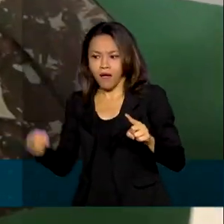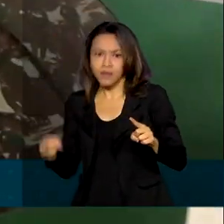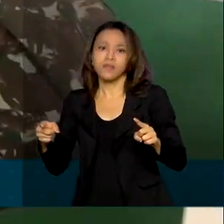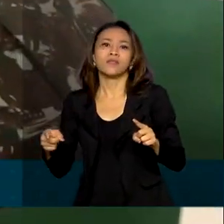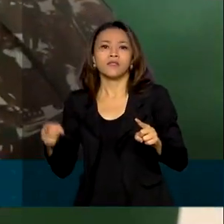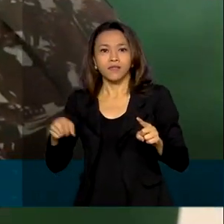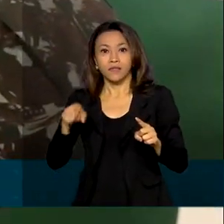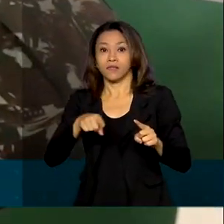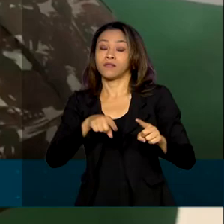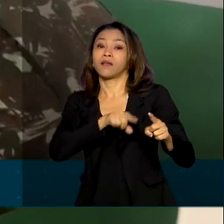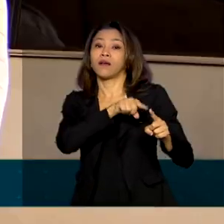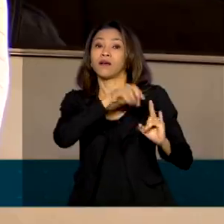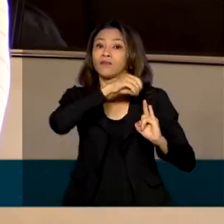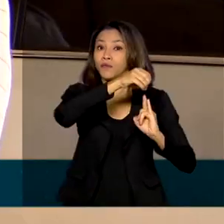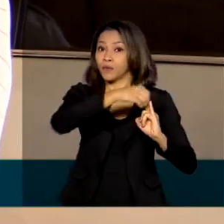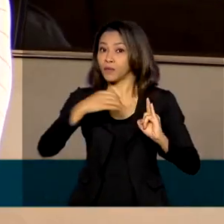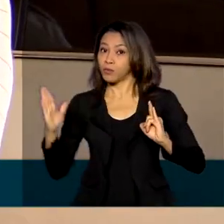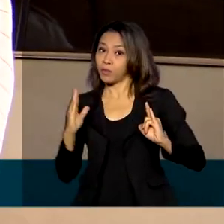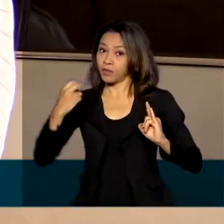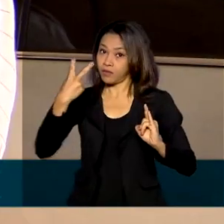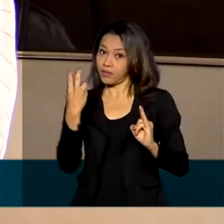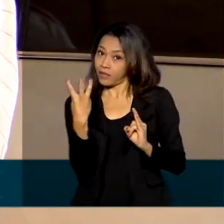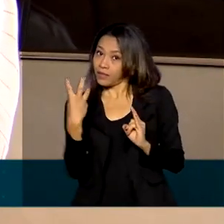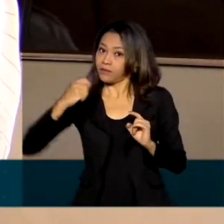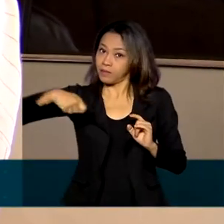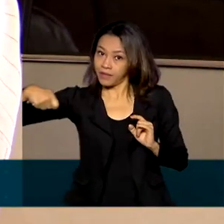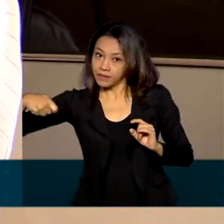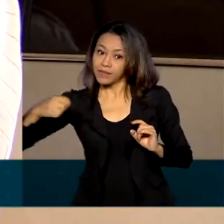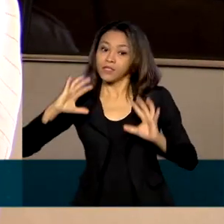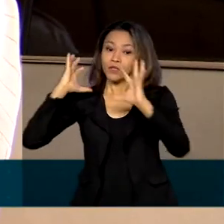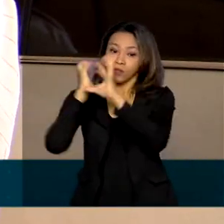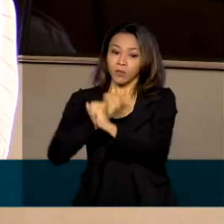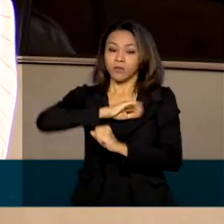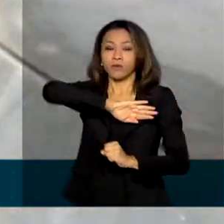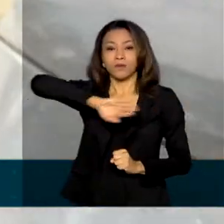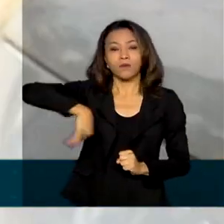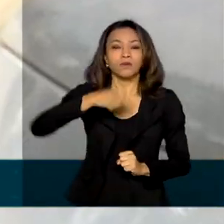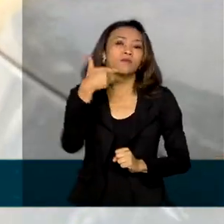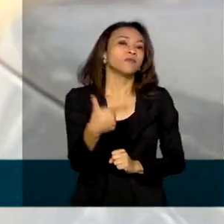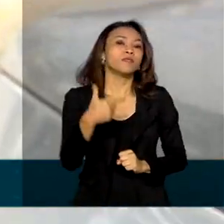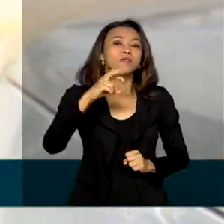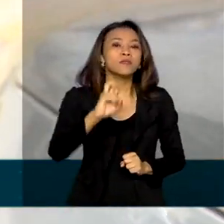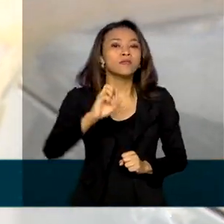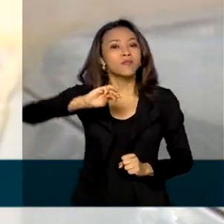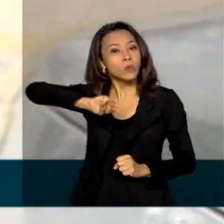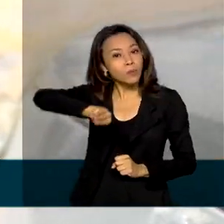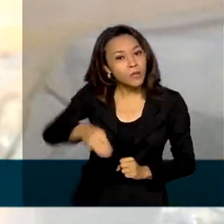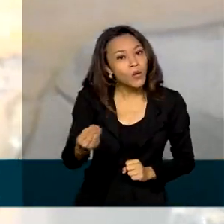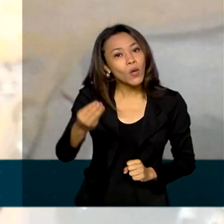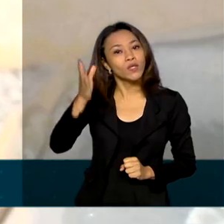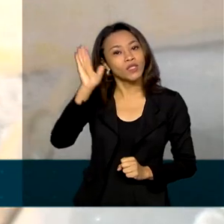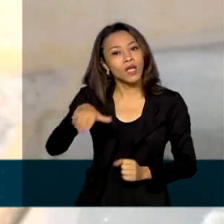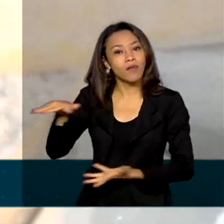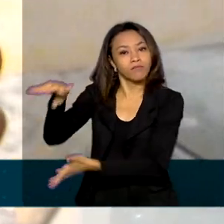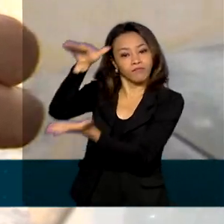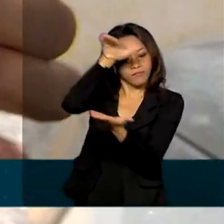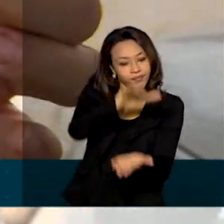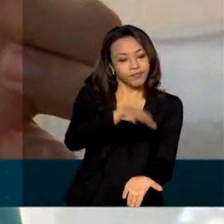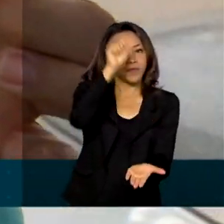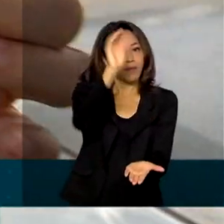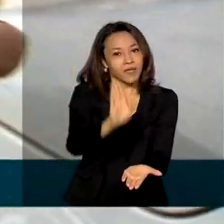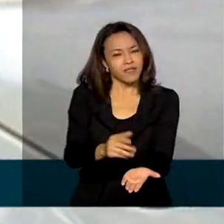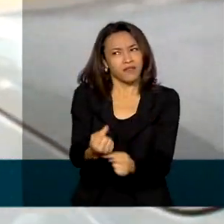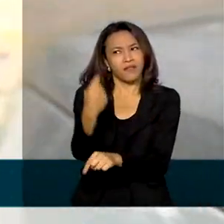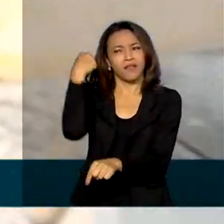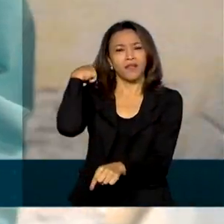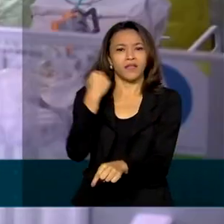aplicada, de três meses. O Ministério soma até agora 25 milhões de doses enviadas para o Brasil desde o